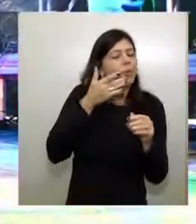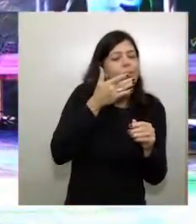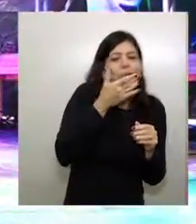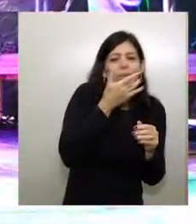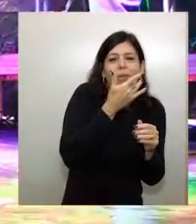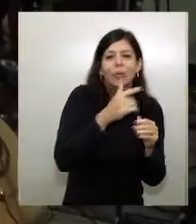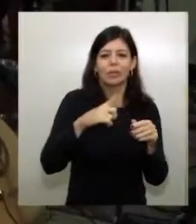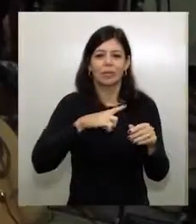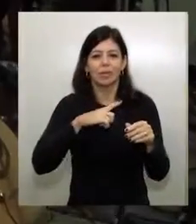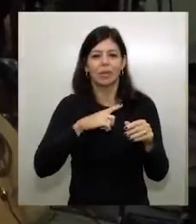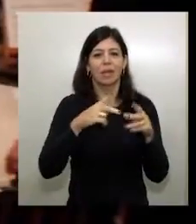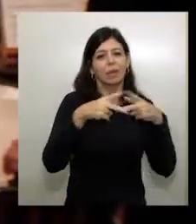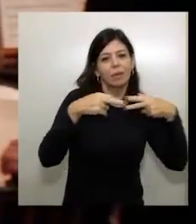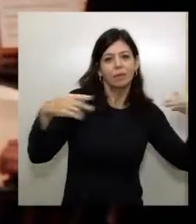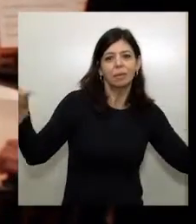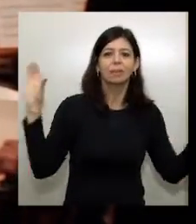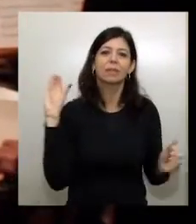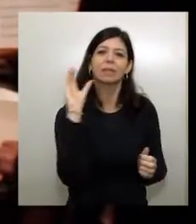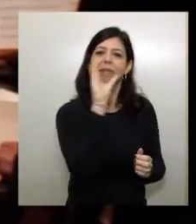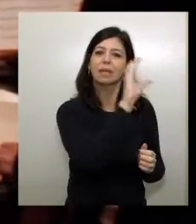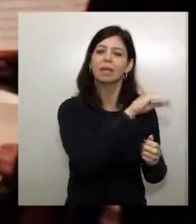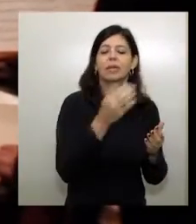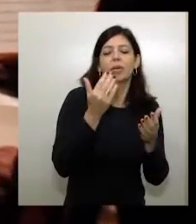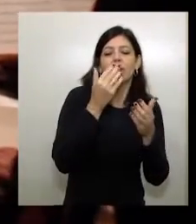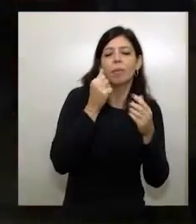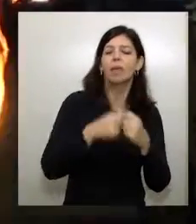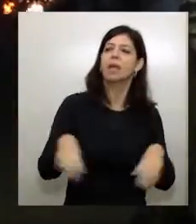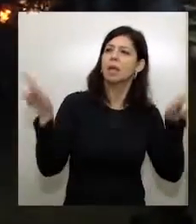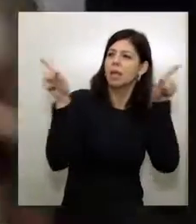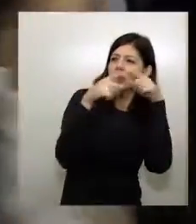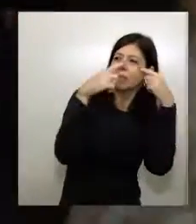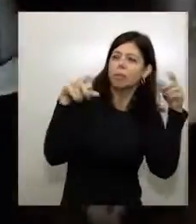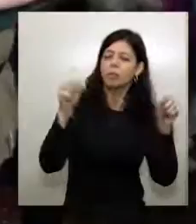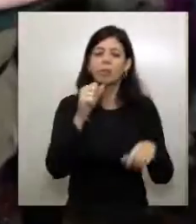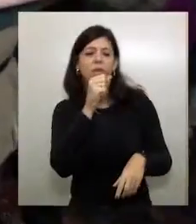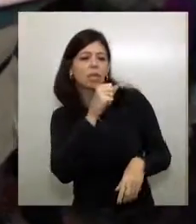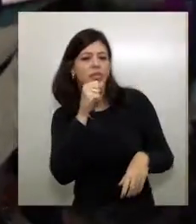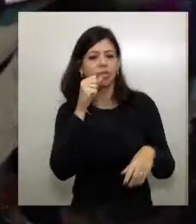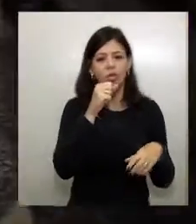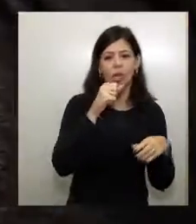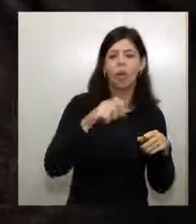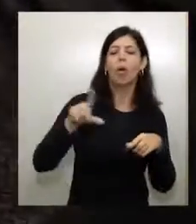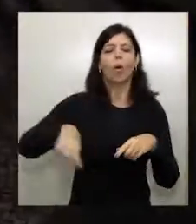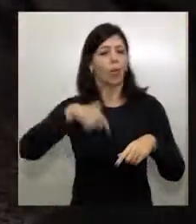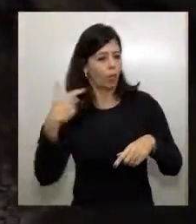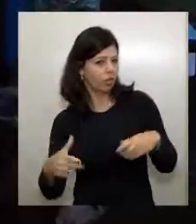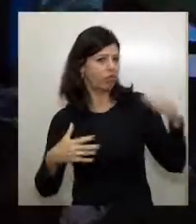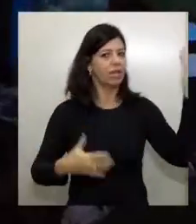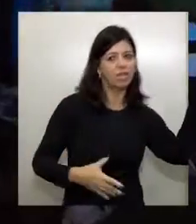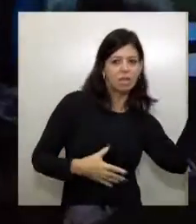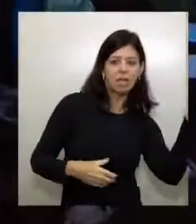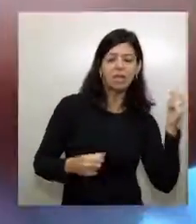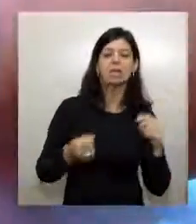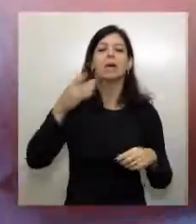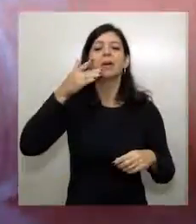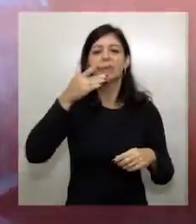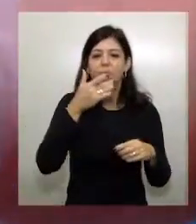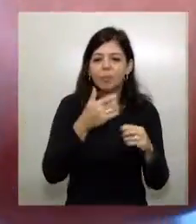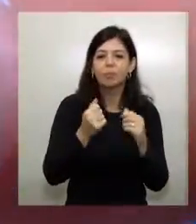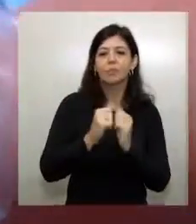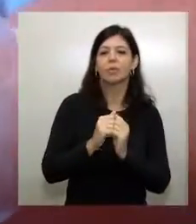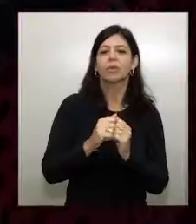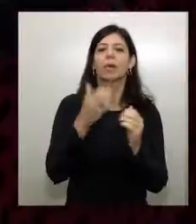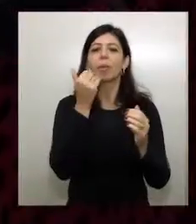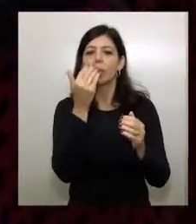shows de rock, MPB e até música clássica. Atrações alternativas, dança e, novamente, a